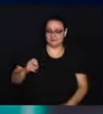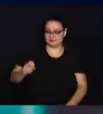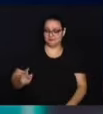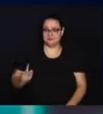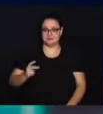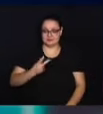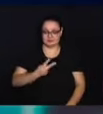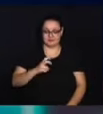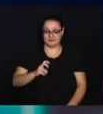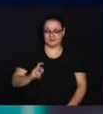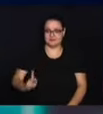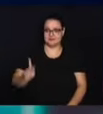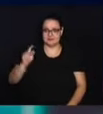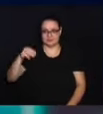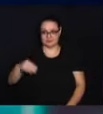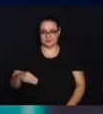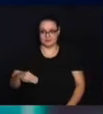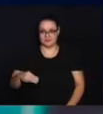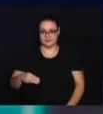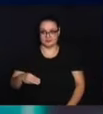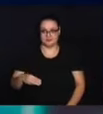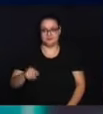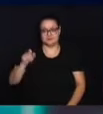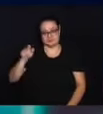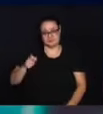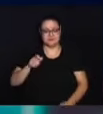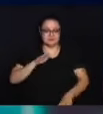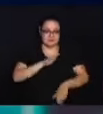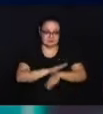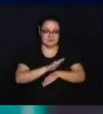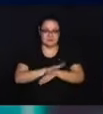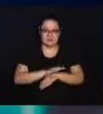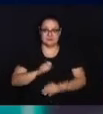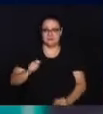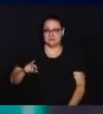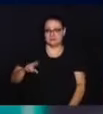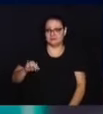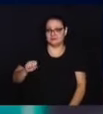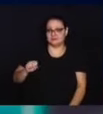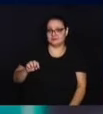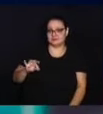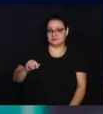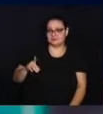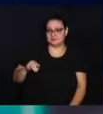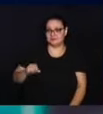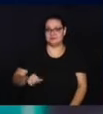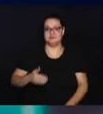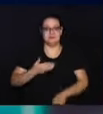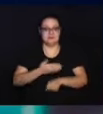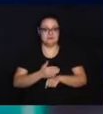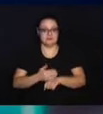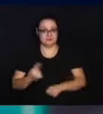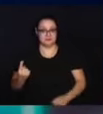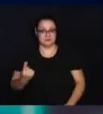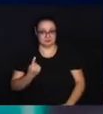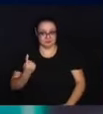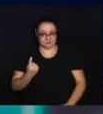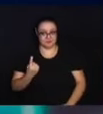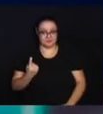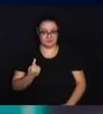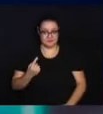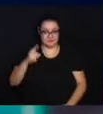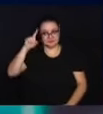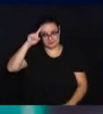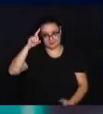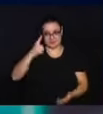25 quilômetros. E ele o ajudou. Aristides fez os treinos sozinho. No dia